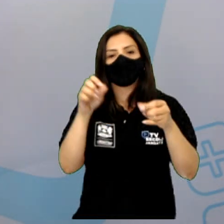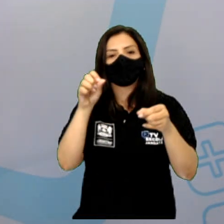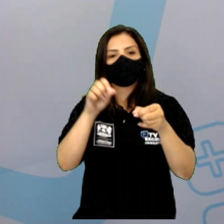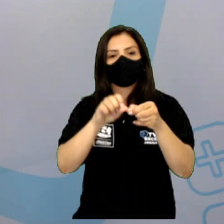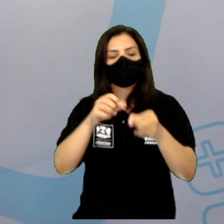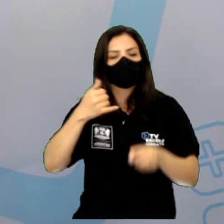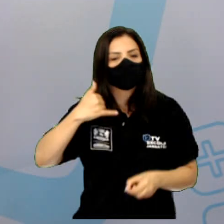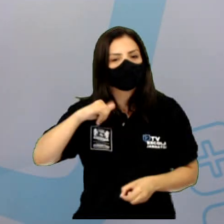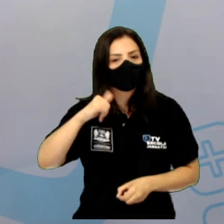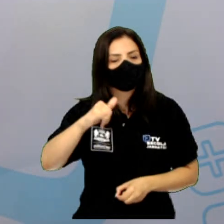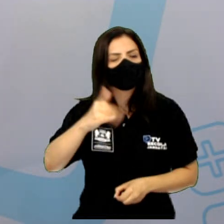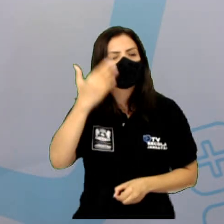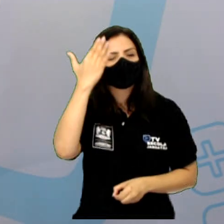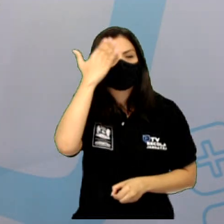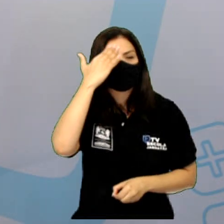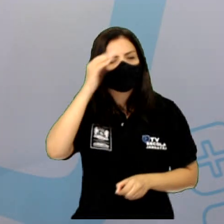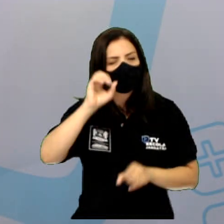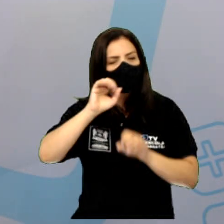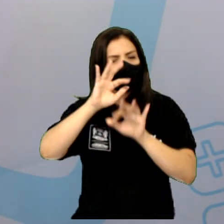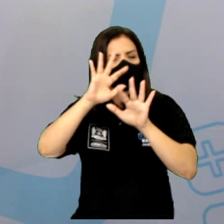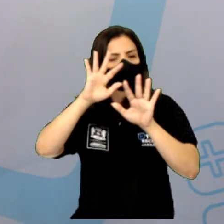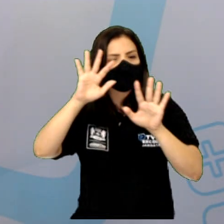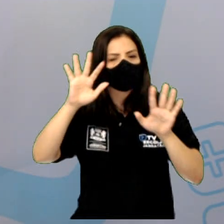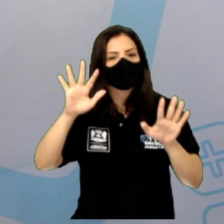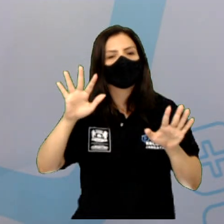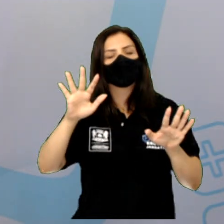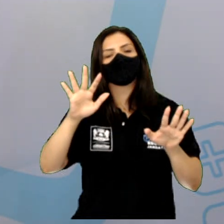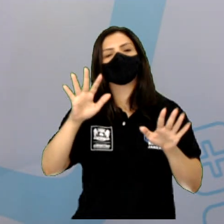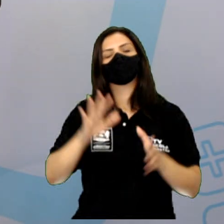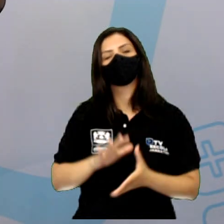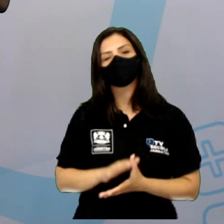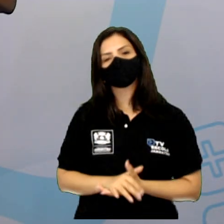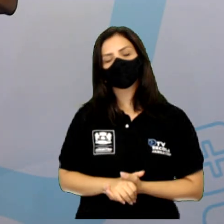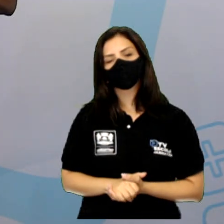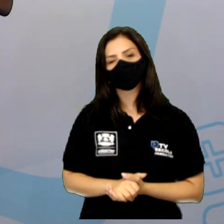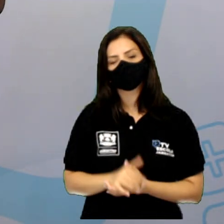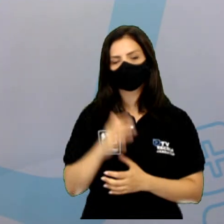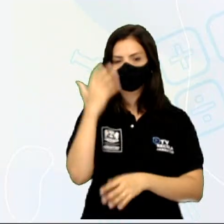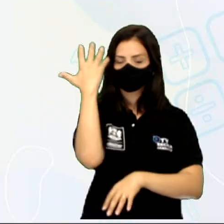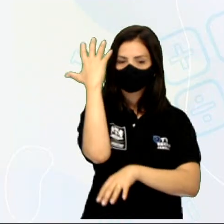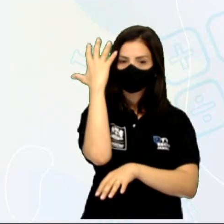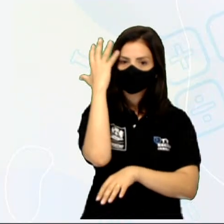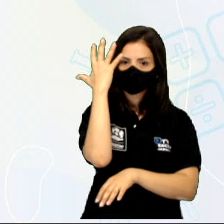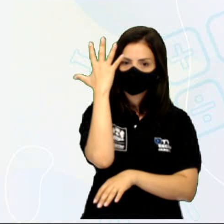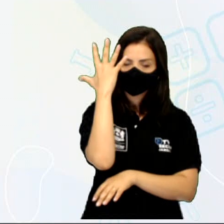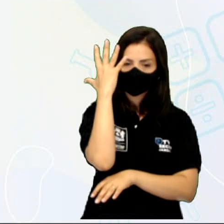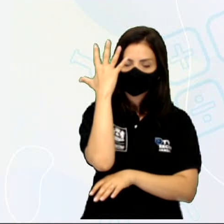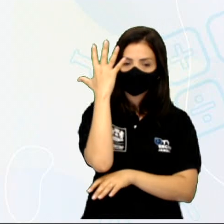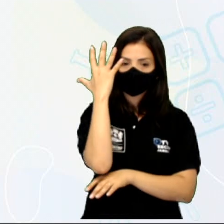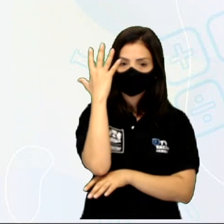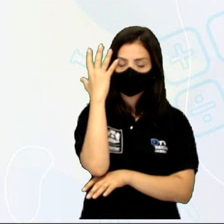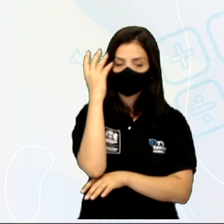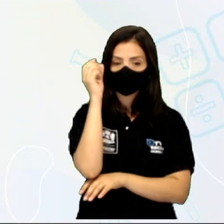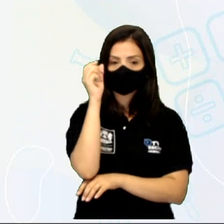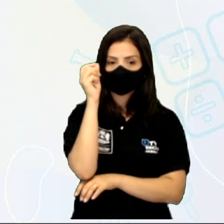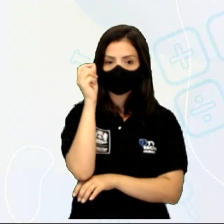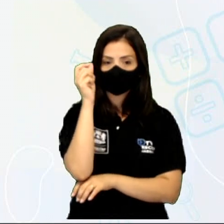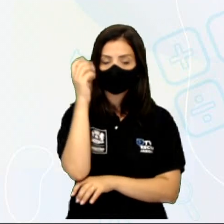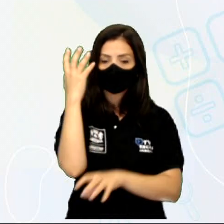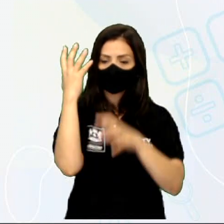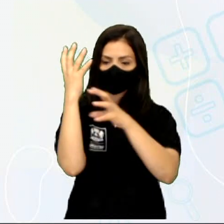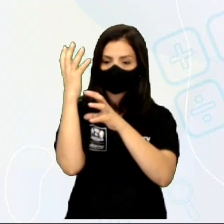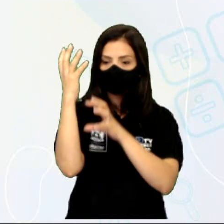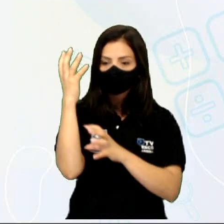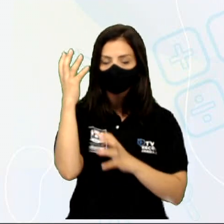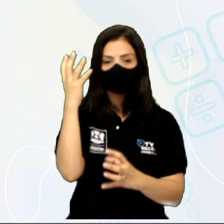e compreender, aprender mais sobre a questão dos seres produtores. As plantas, elas são compostas, as partes das